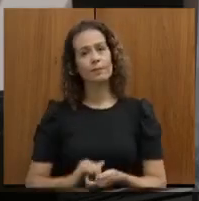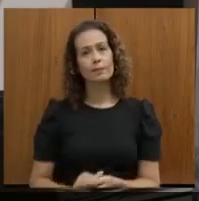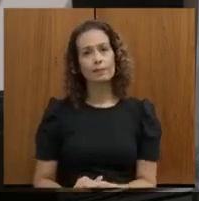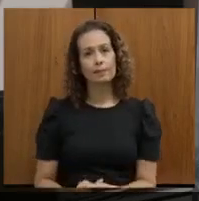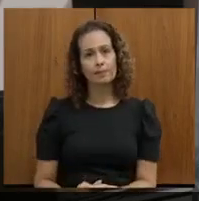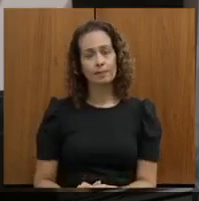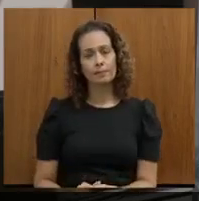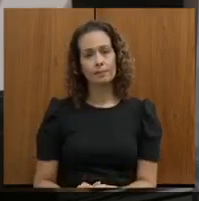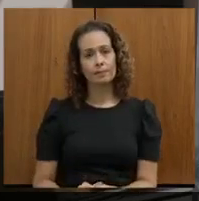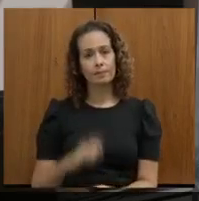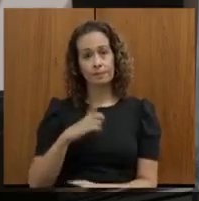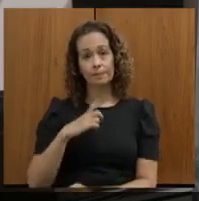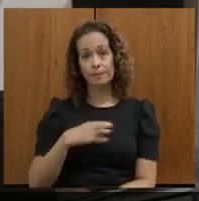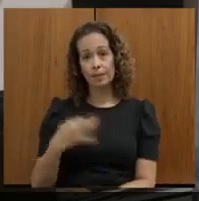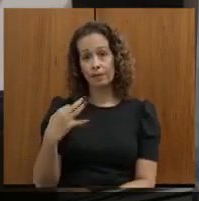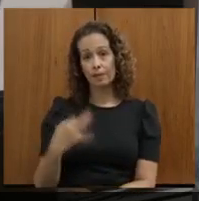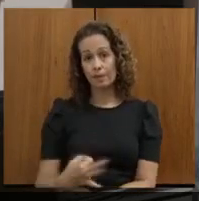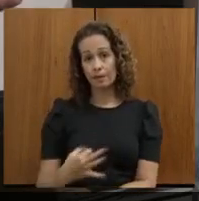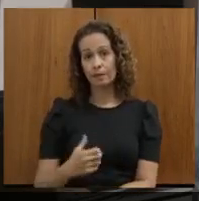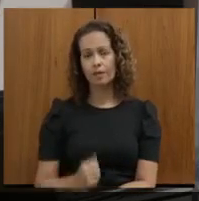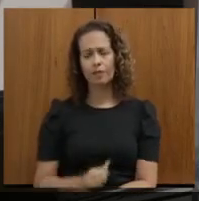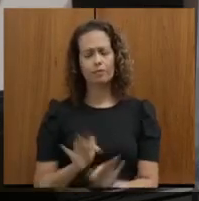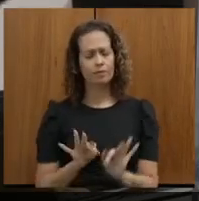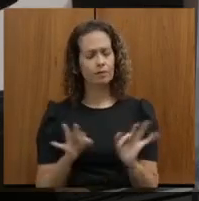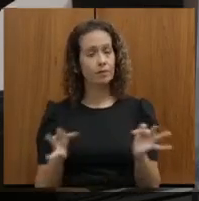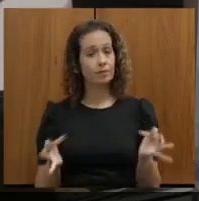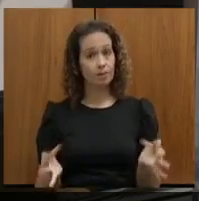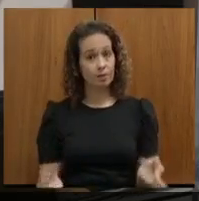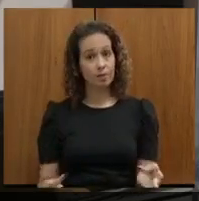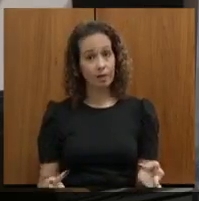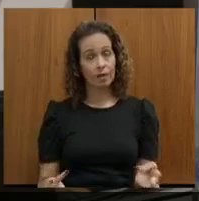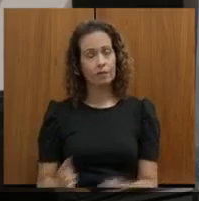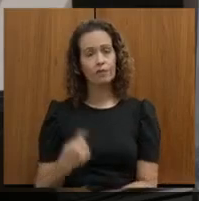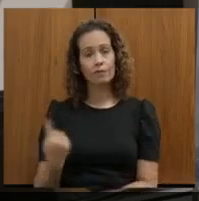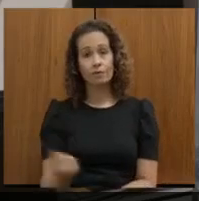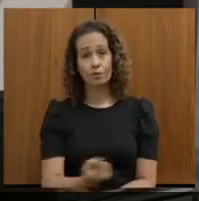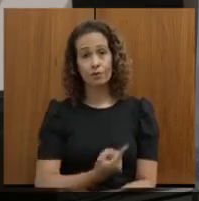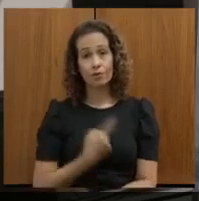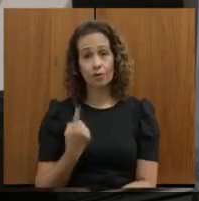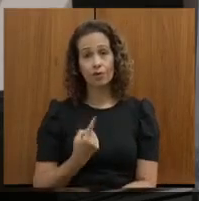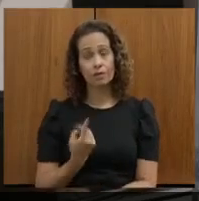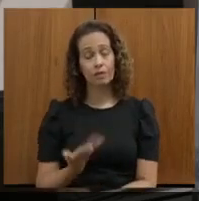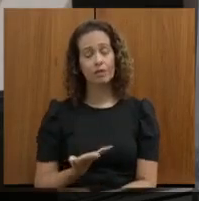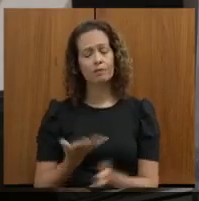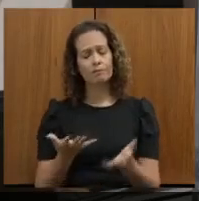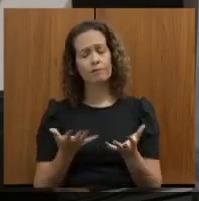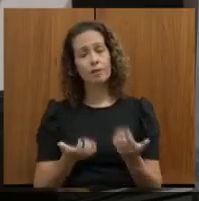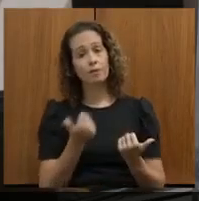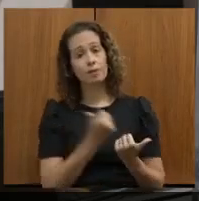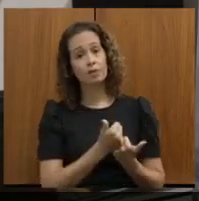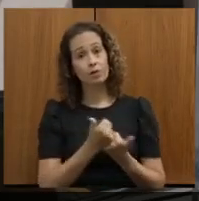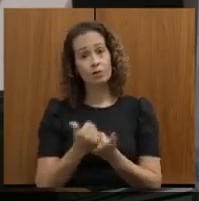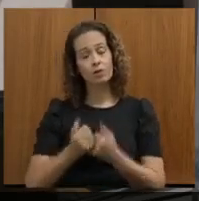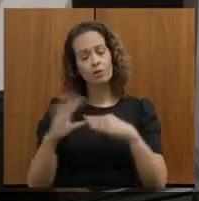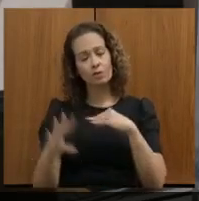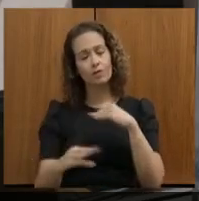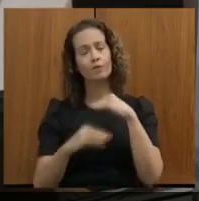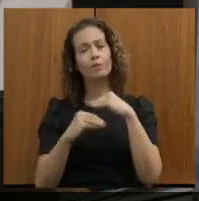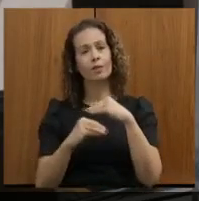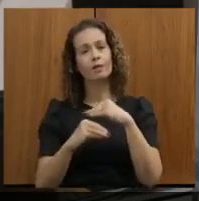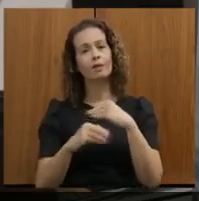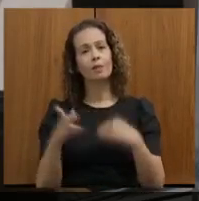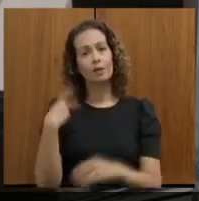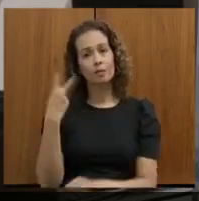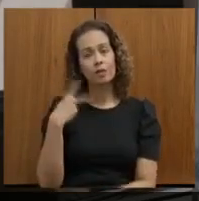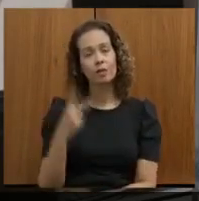Tenha certeza que, com muita humildade, colocamos, com a sua ajuda, uma emenda parlamentar de um milhão de